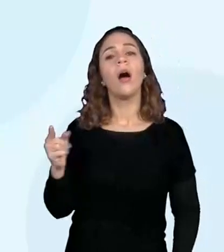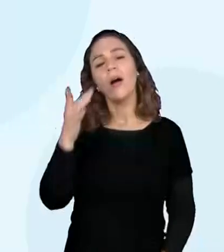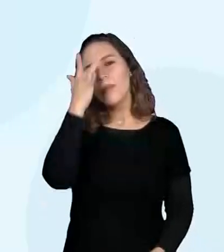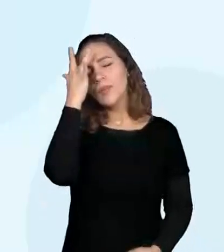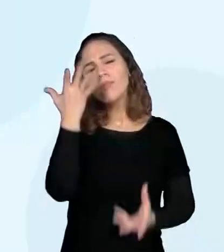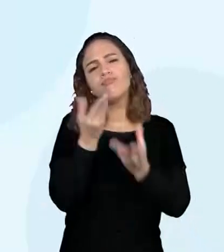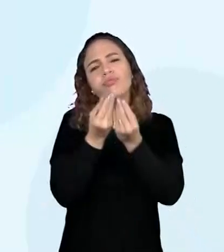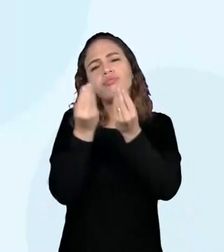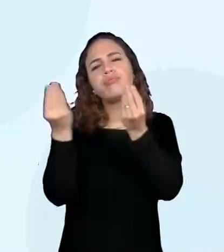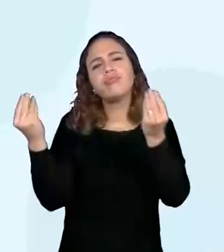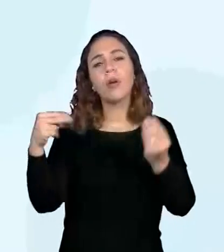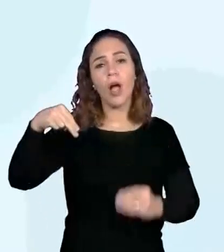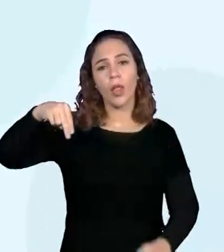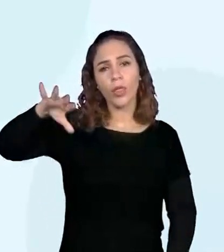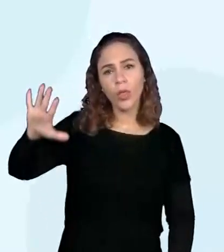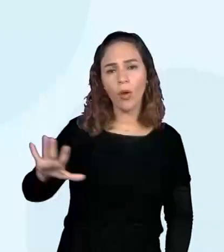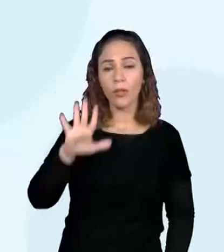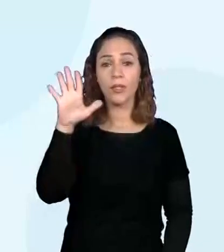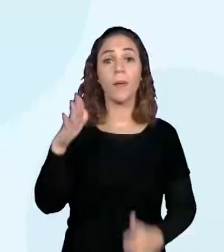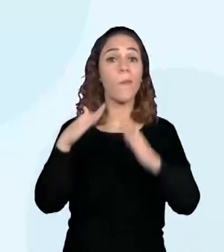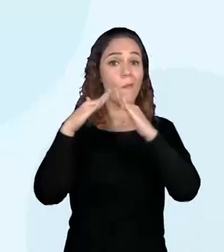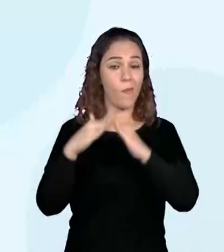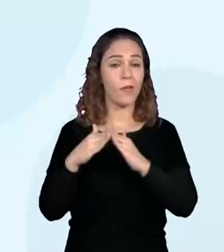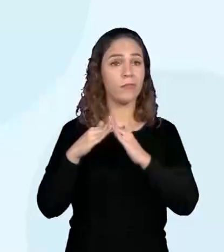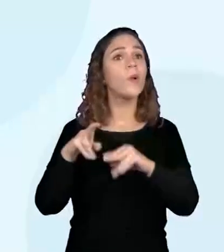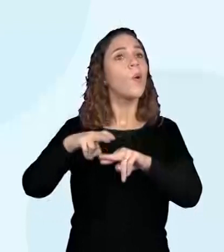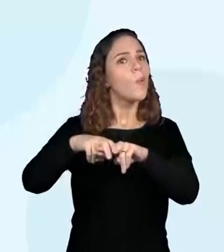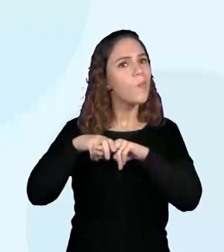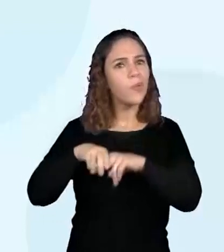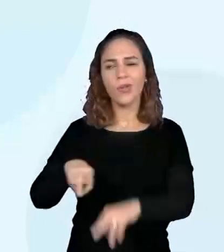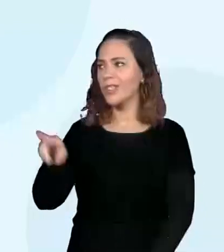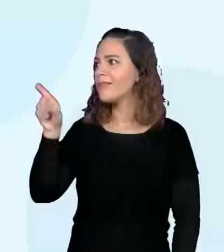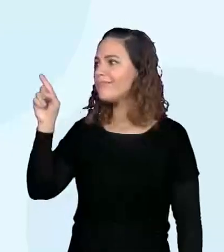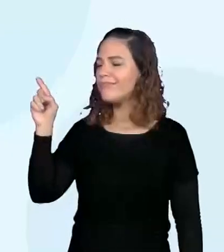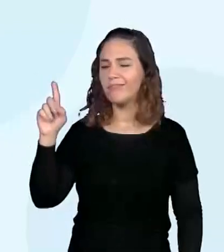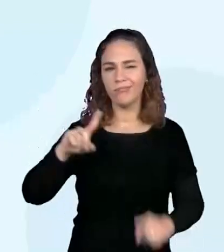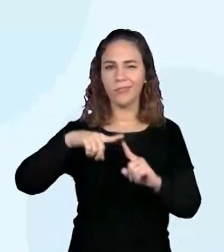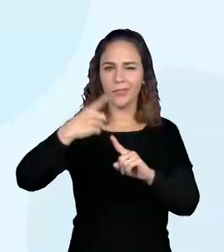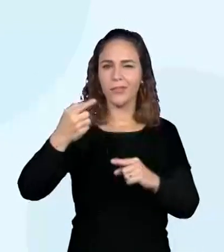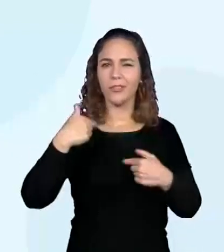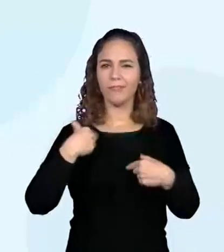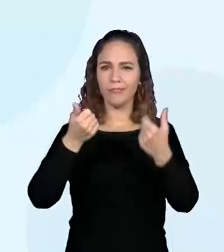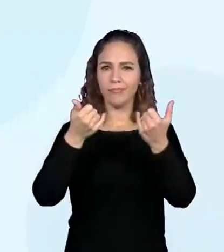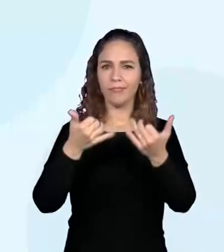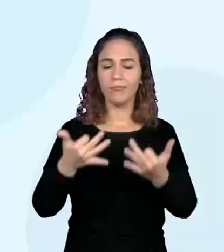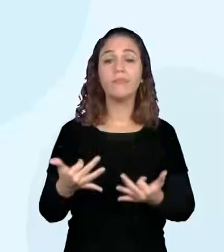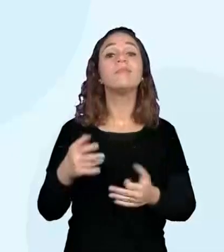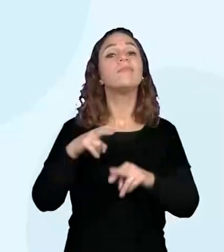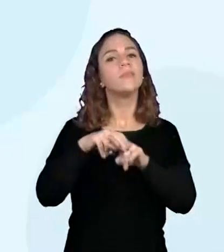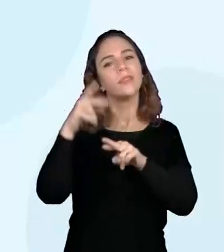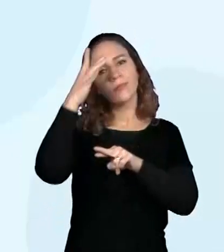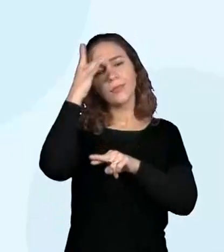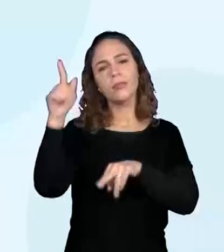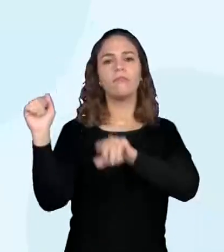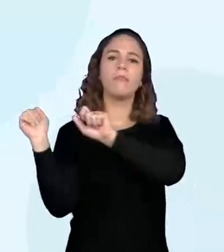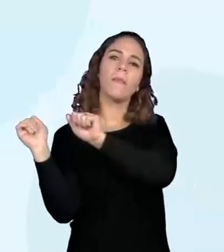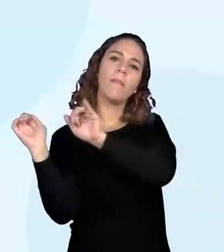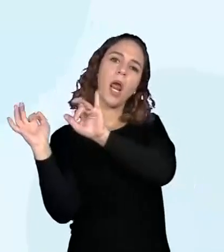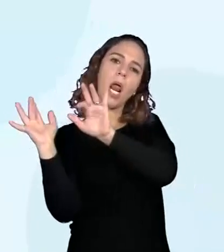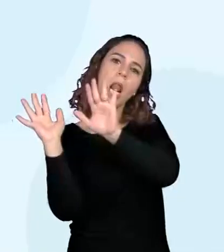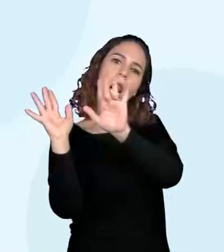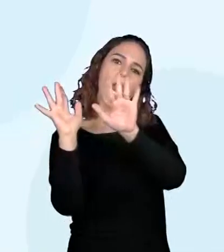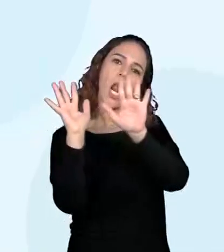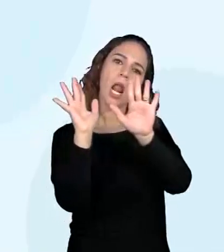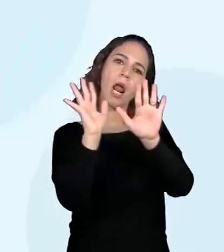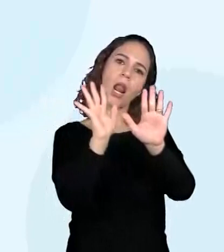Nordeste. E por causa desse sertão, que nós iremos conhecer um pouco mais daqui a pouquinho, as pessoas migram da região